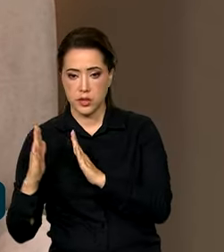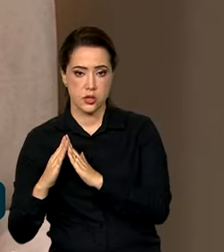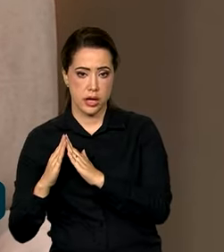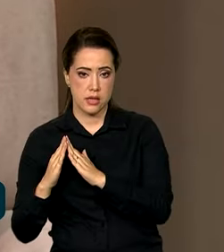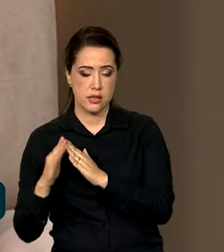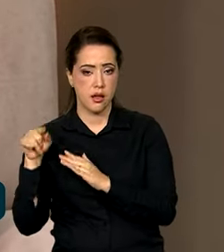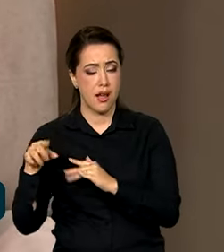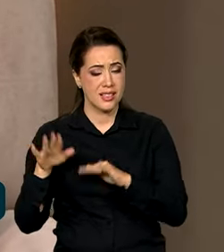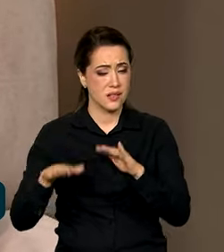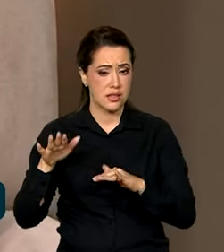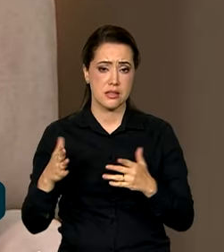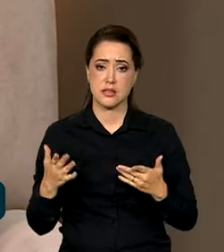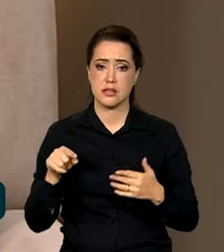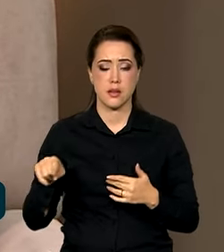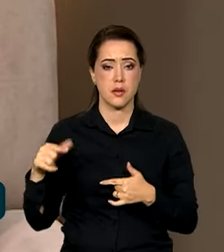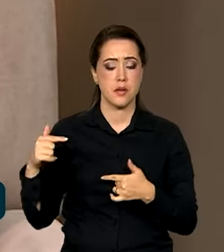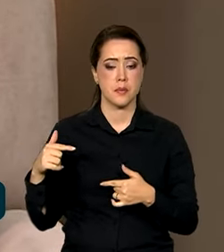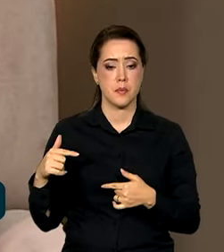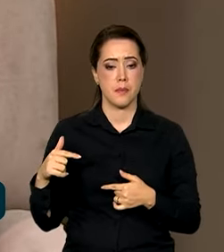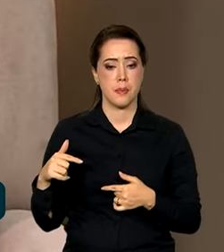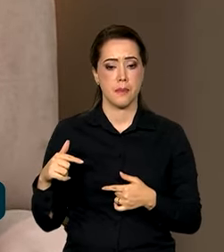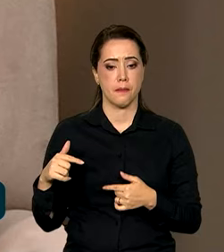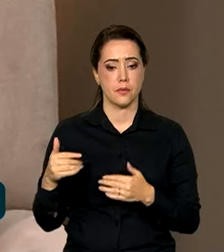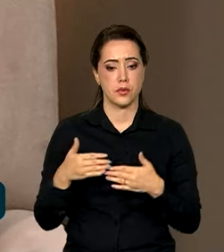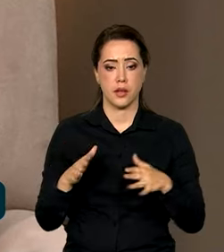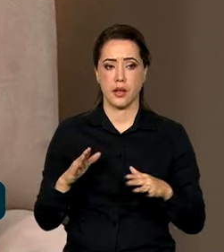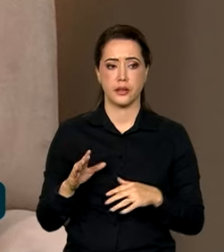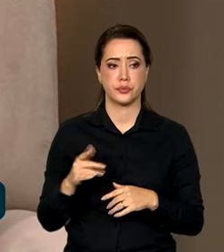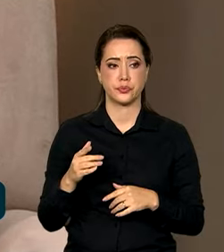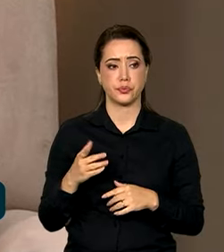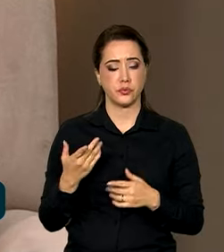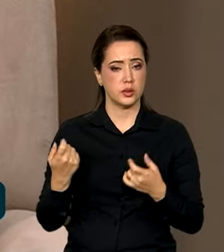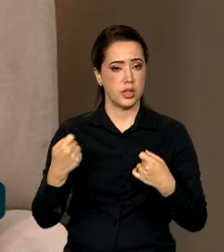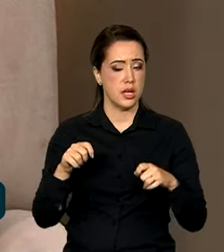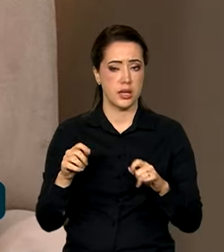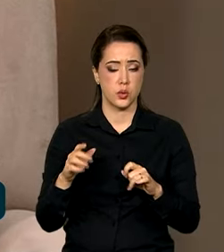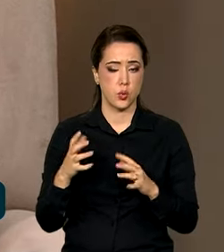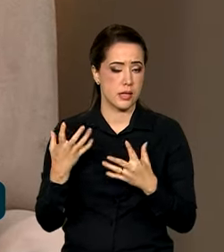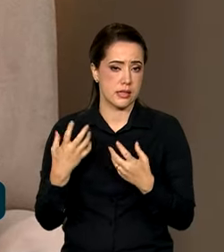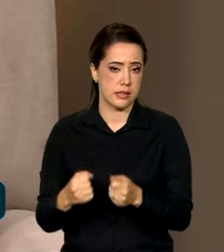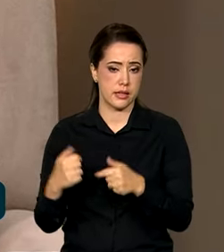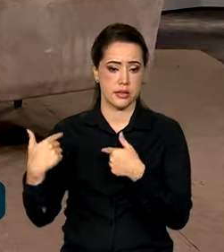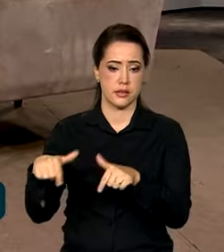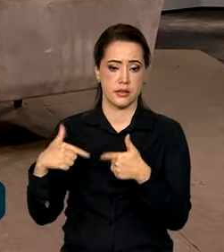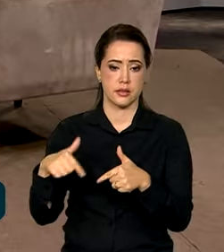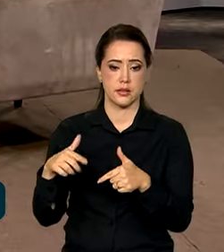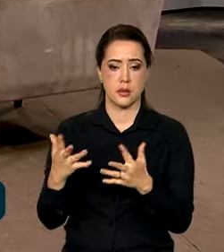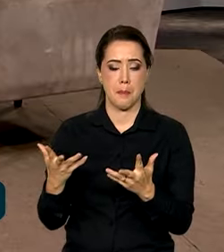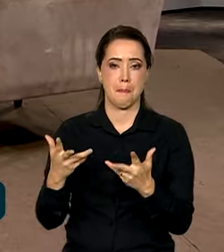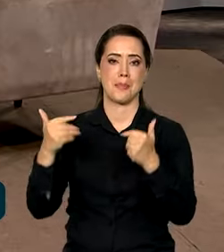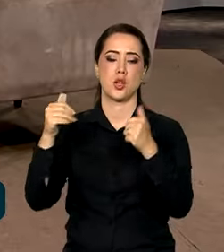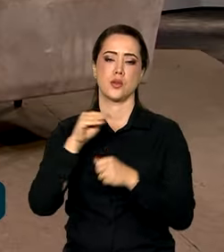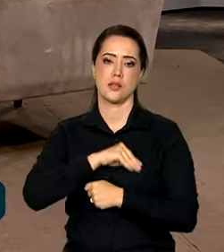casa, ela acaba, muitas vezes, tendo que elas abrem mão de trabalhos melhor